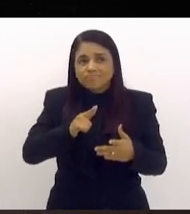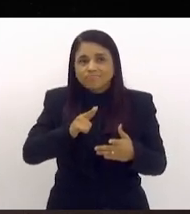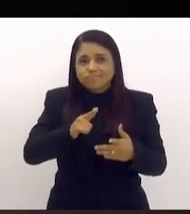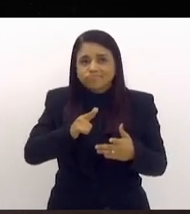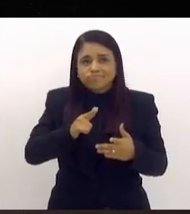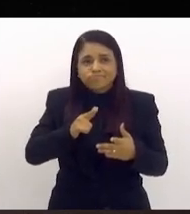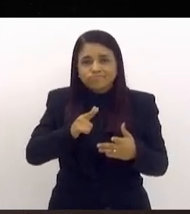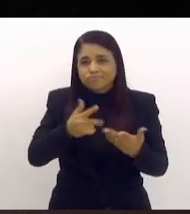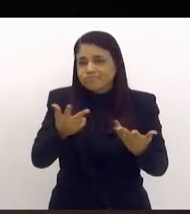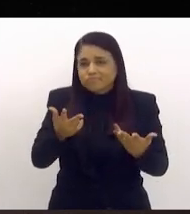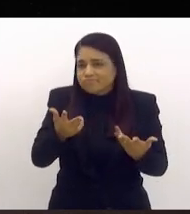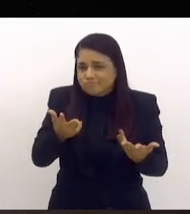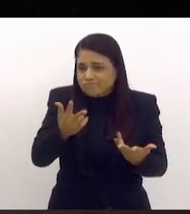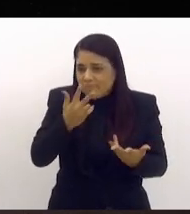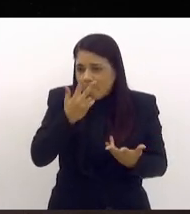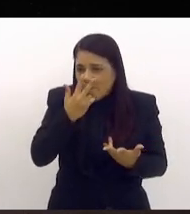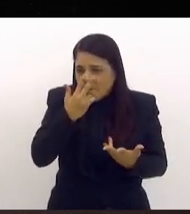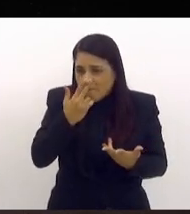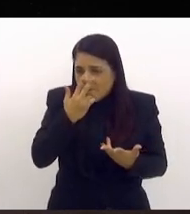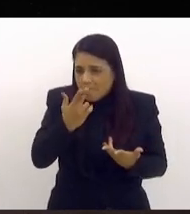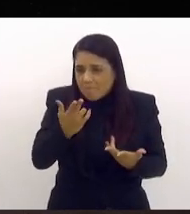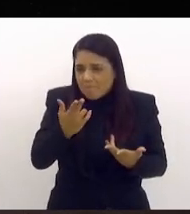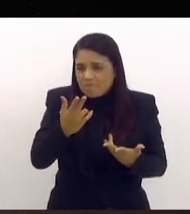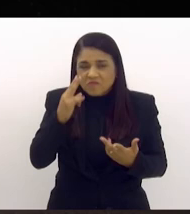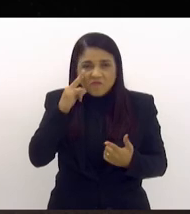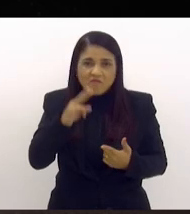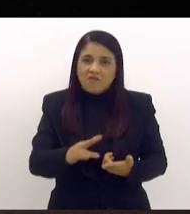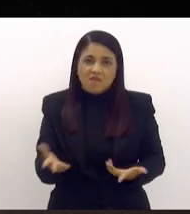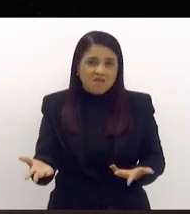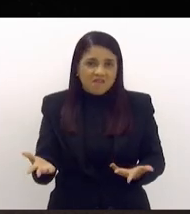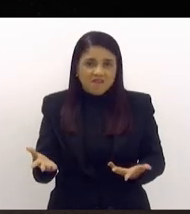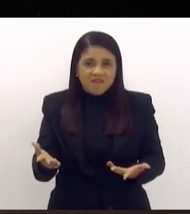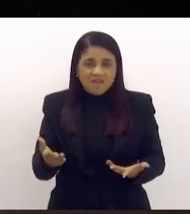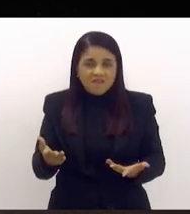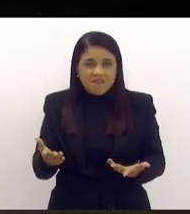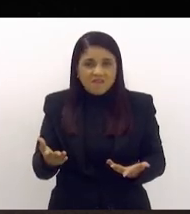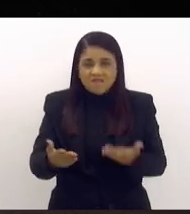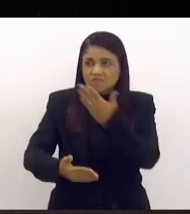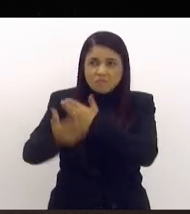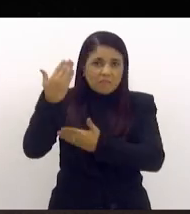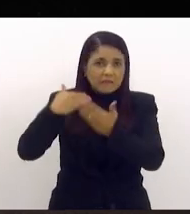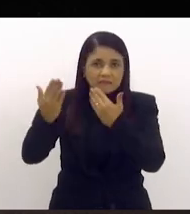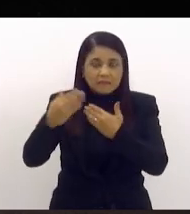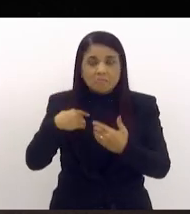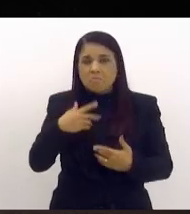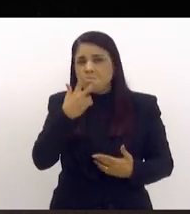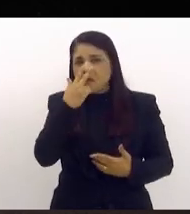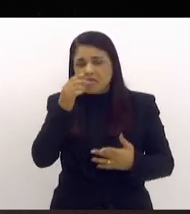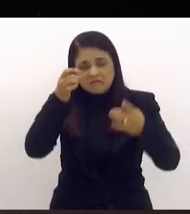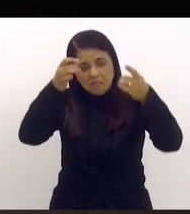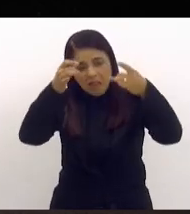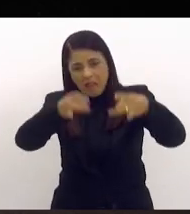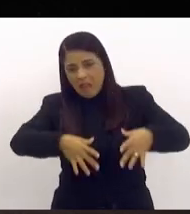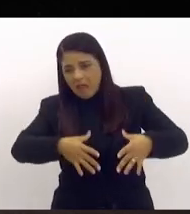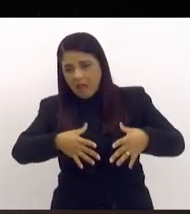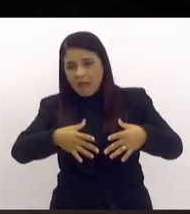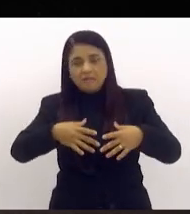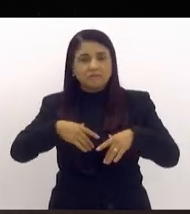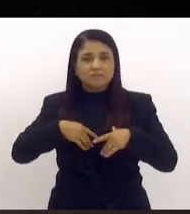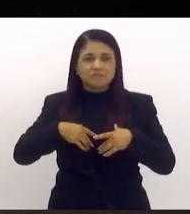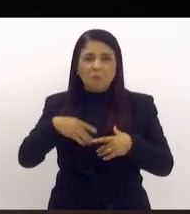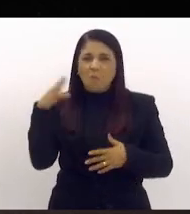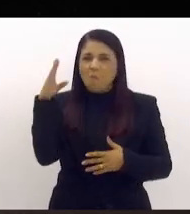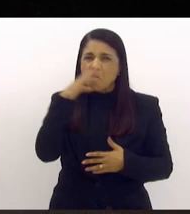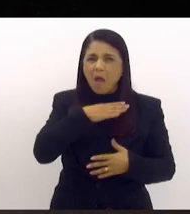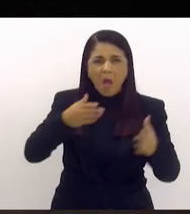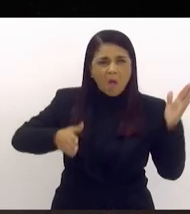nada parecido acontecer no Estado do Rio de Janeiro, parece que nós estamos à mercê entregues às forças do